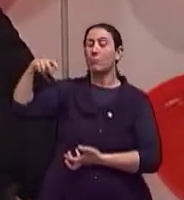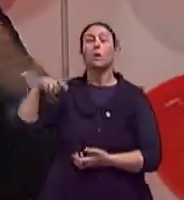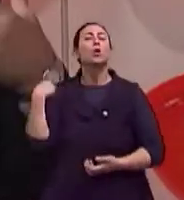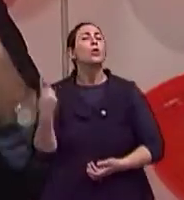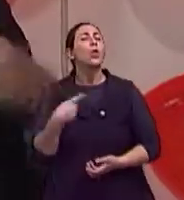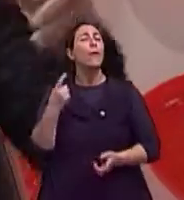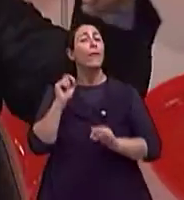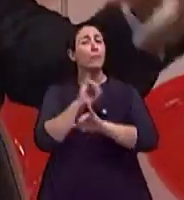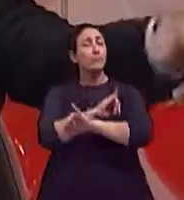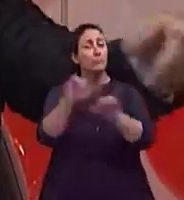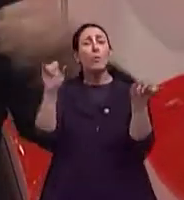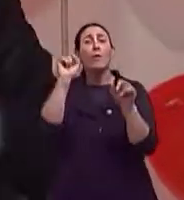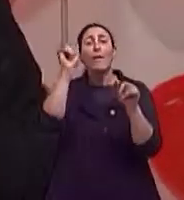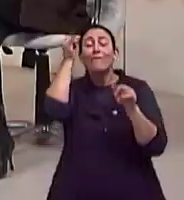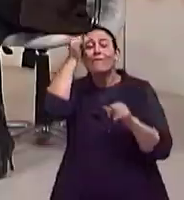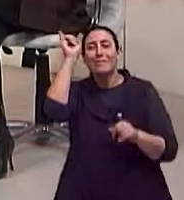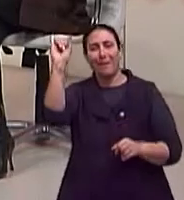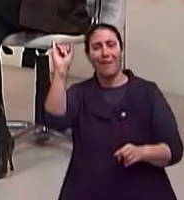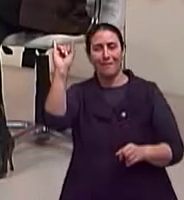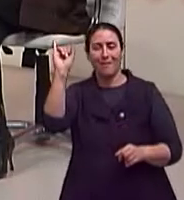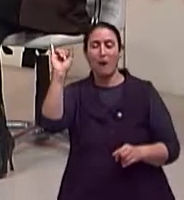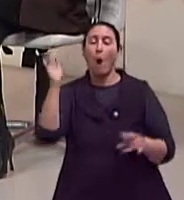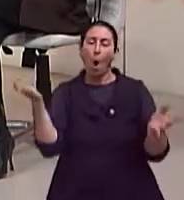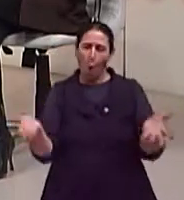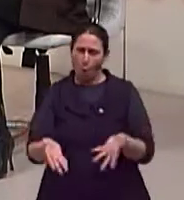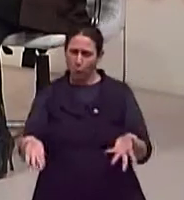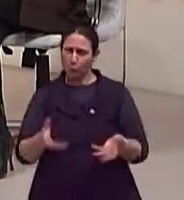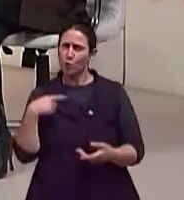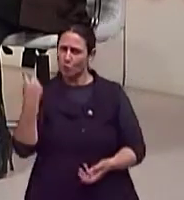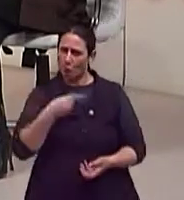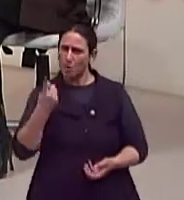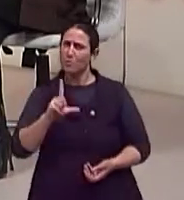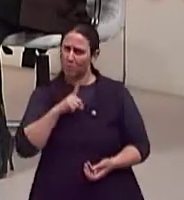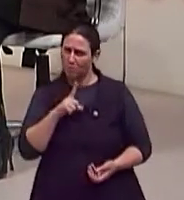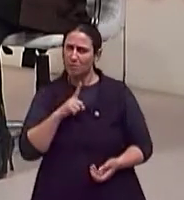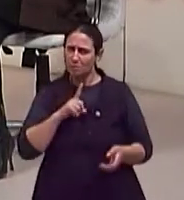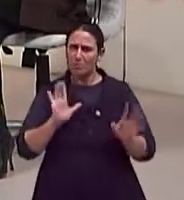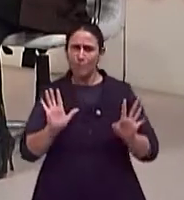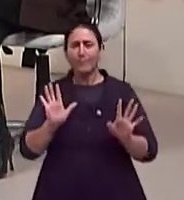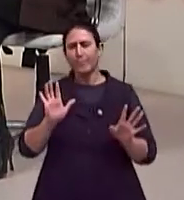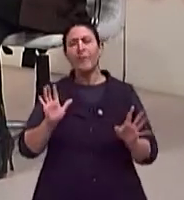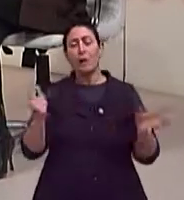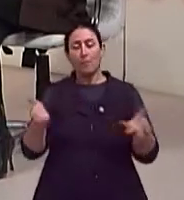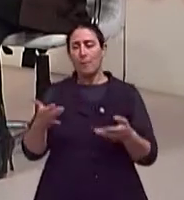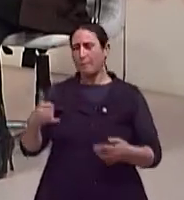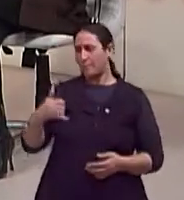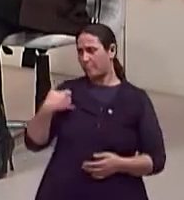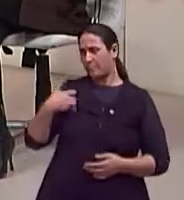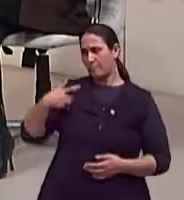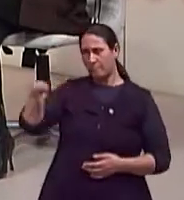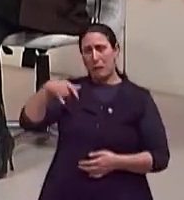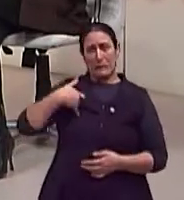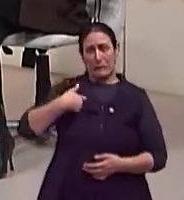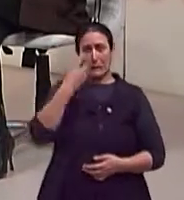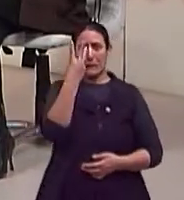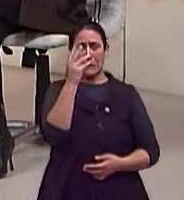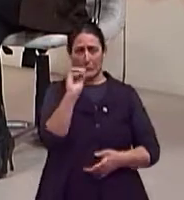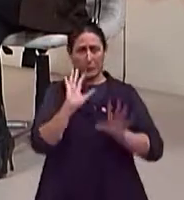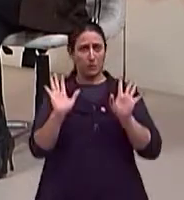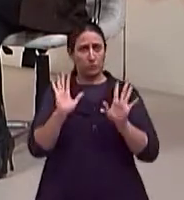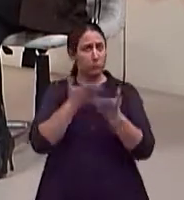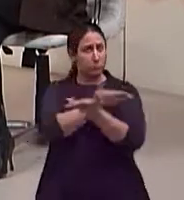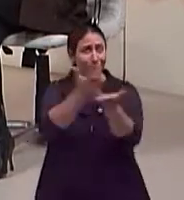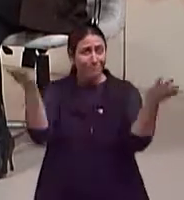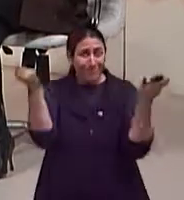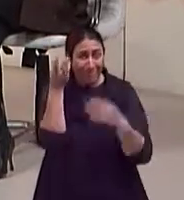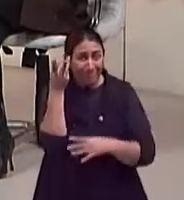queremos? Nós queremos prevenir. Um detalhe, hoje nós estamos usando pessoas já na terceira década de vida, ou seja, após os 30 anos. Já tem